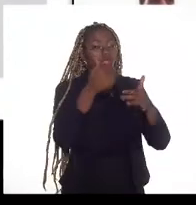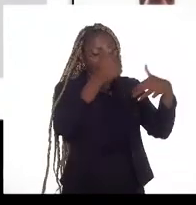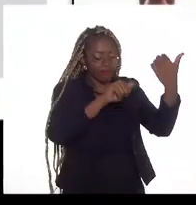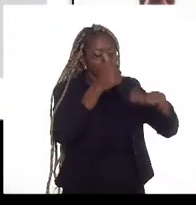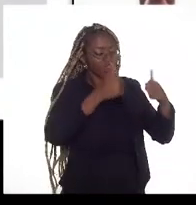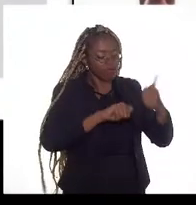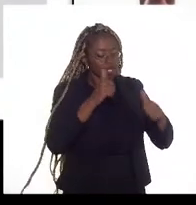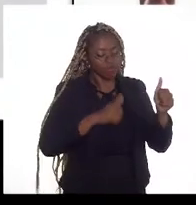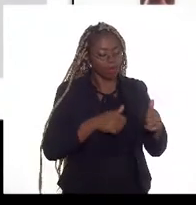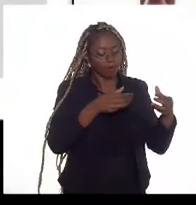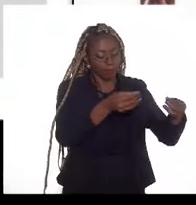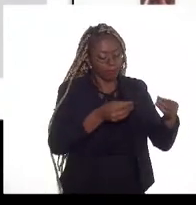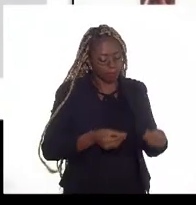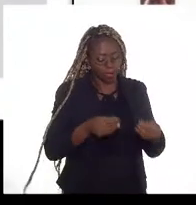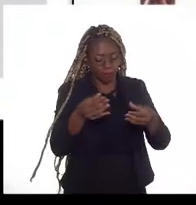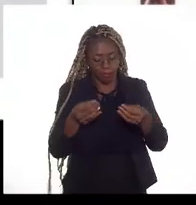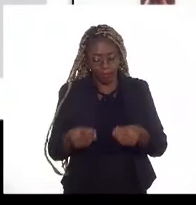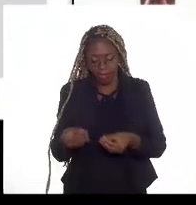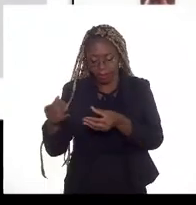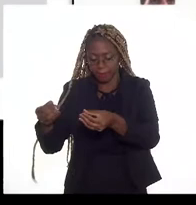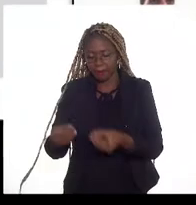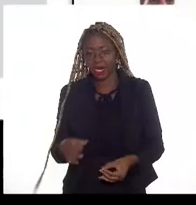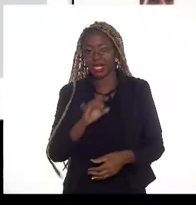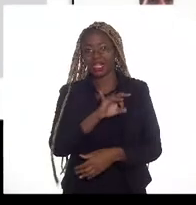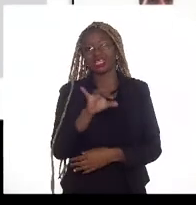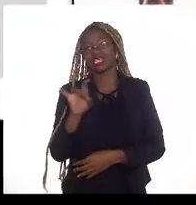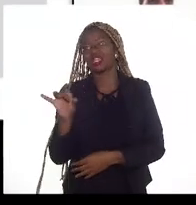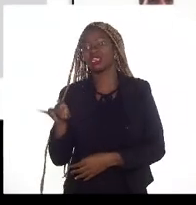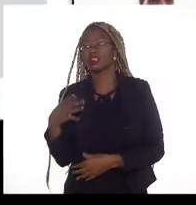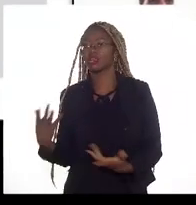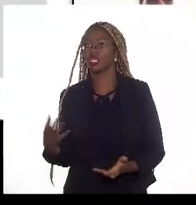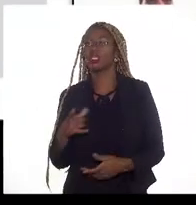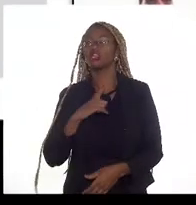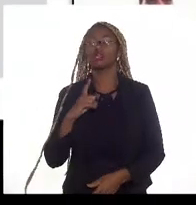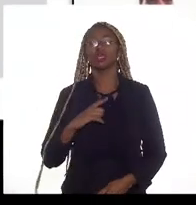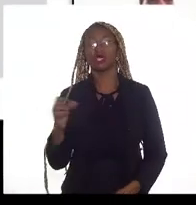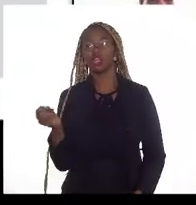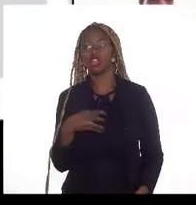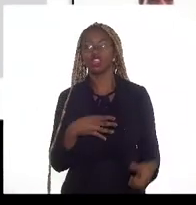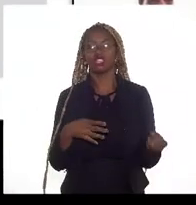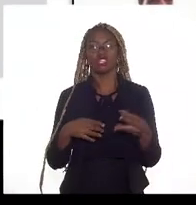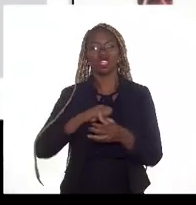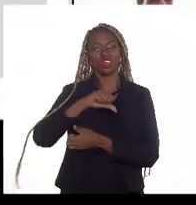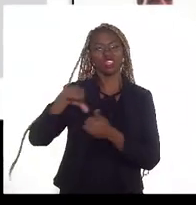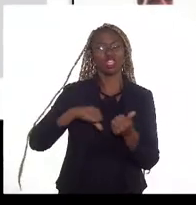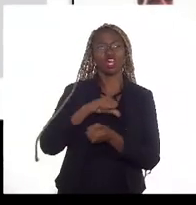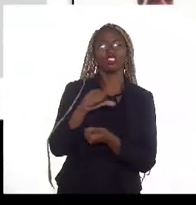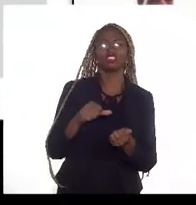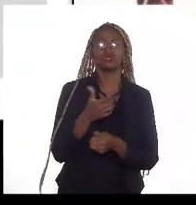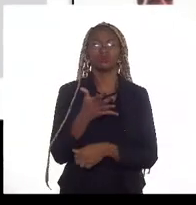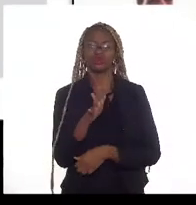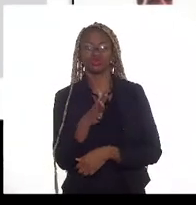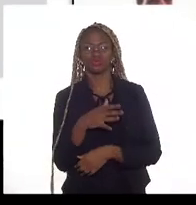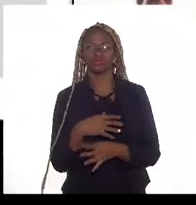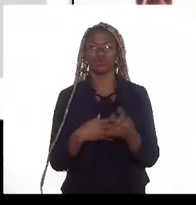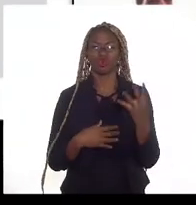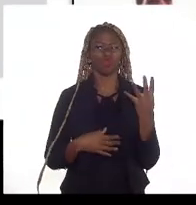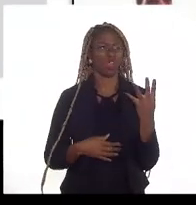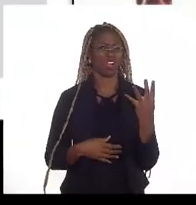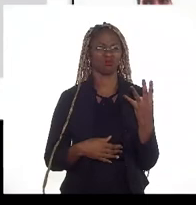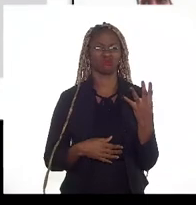a gente acho que tem uma atualização de uma média de 4 ou 5